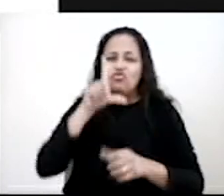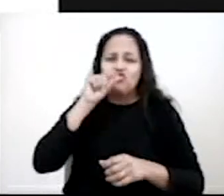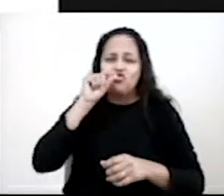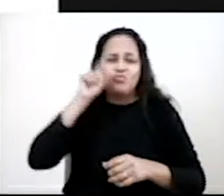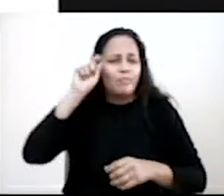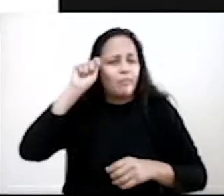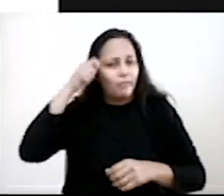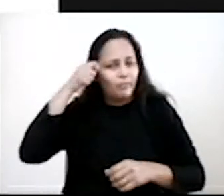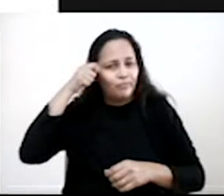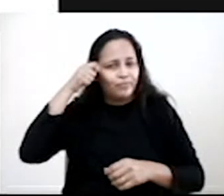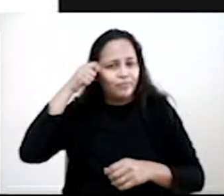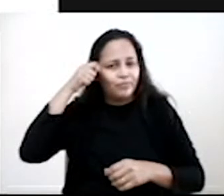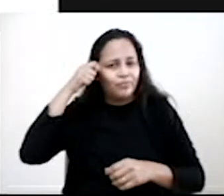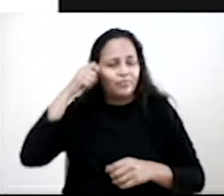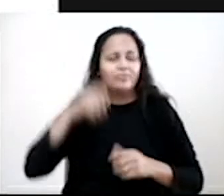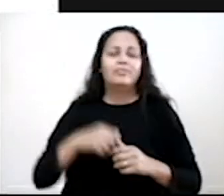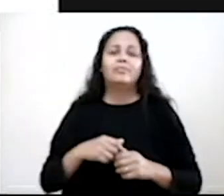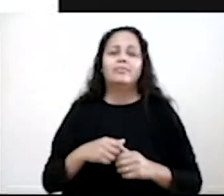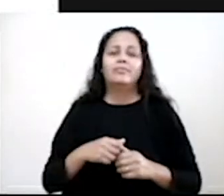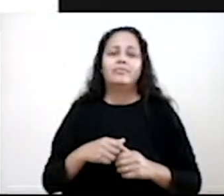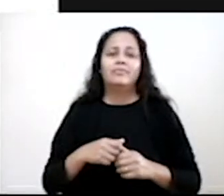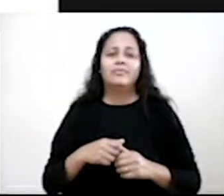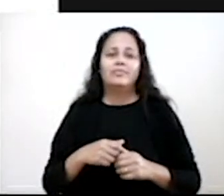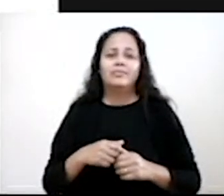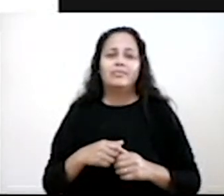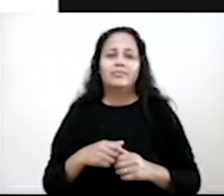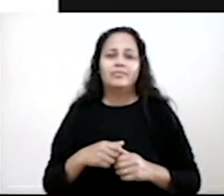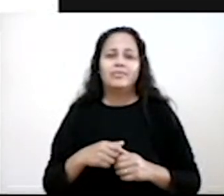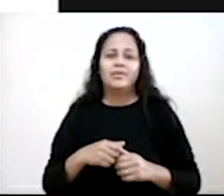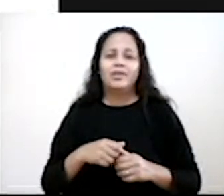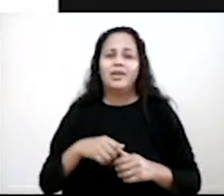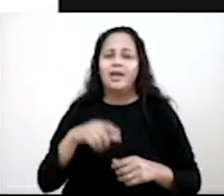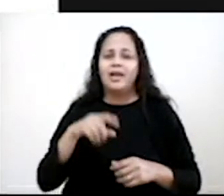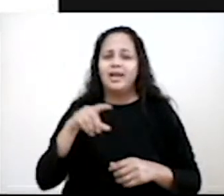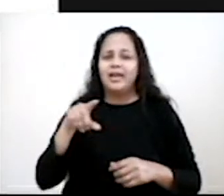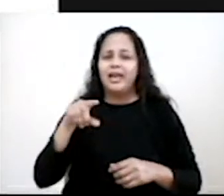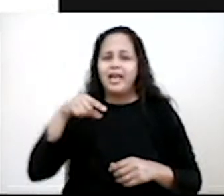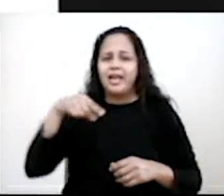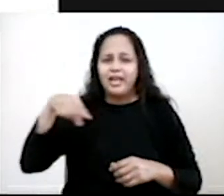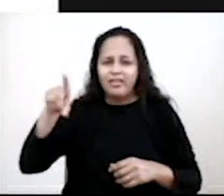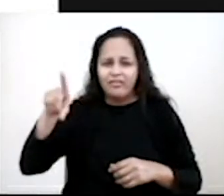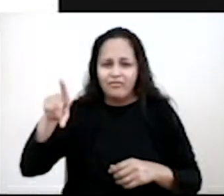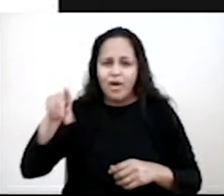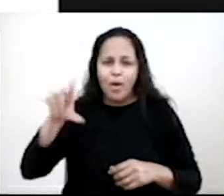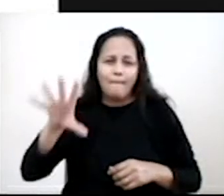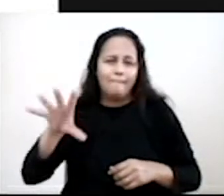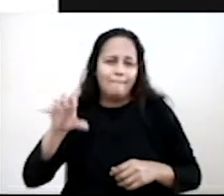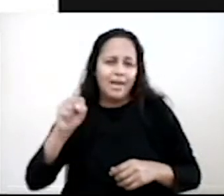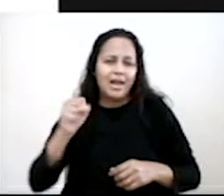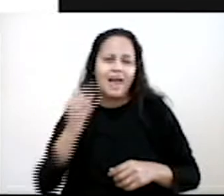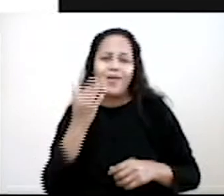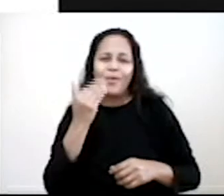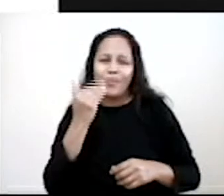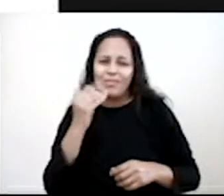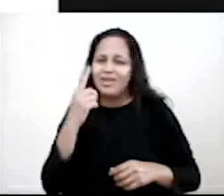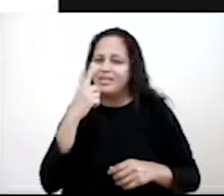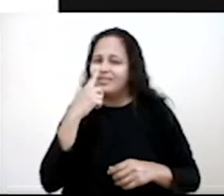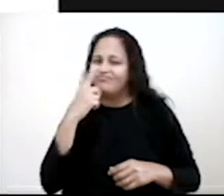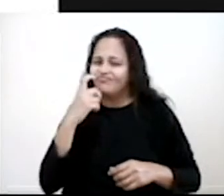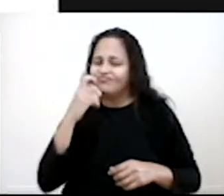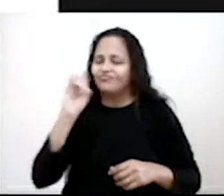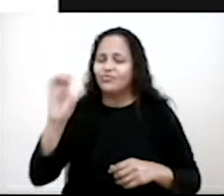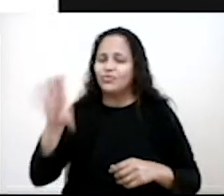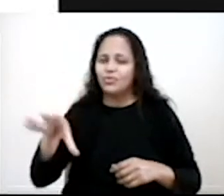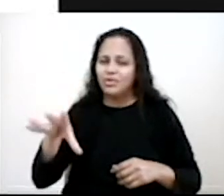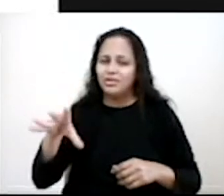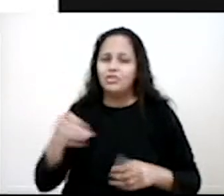urbus. E separando detritos nos aterros sanitários. Então, elas vão pegar comida, pegar restos de coisas no lixão